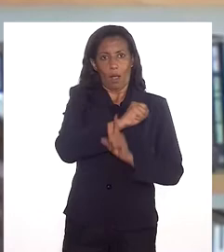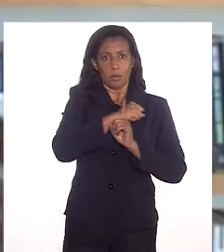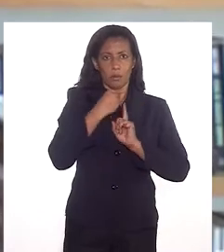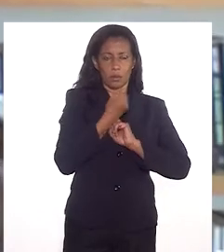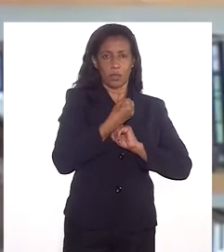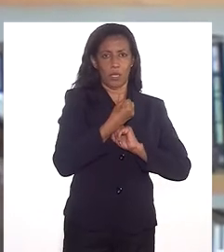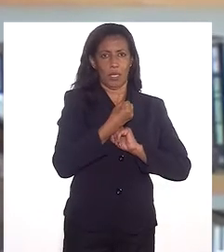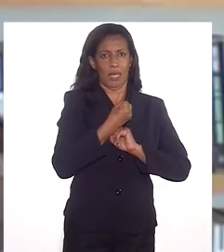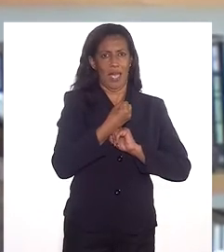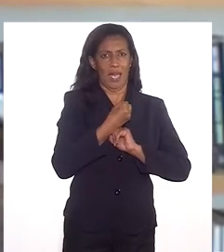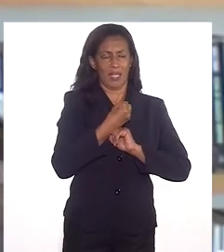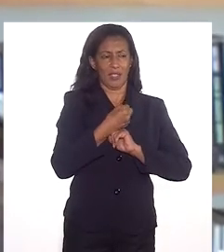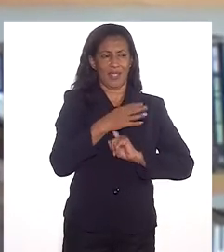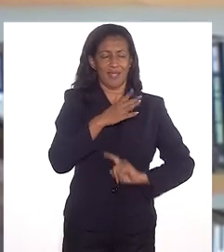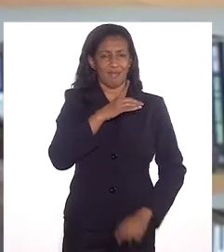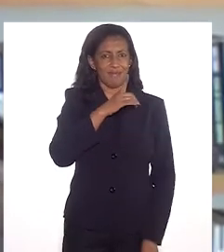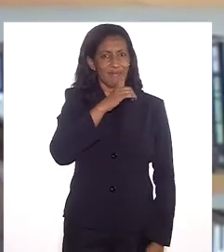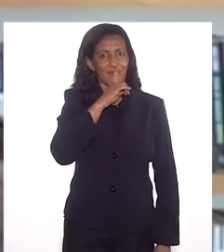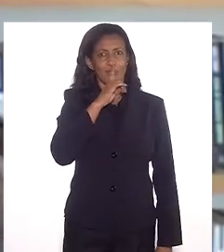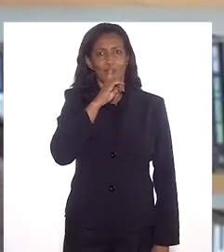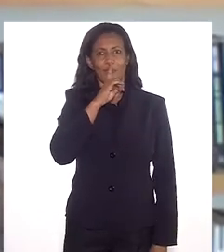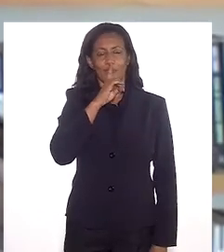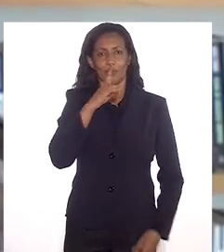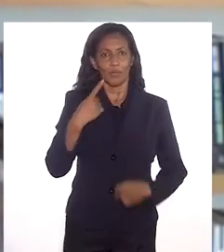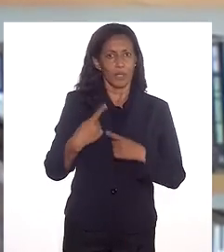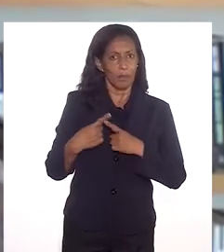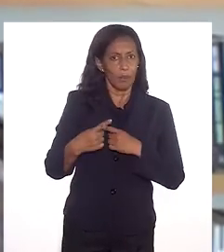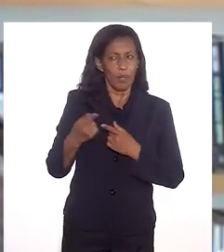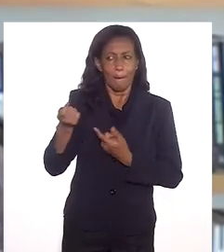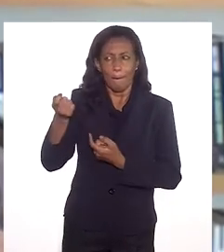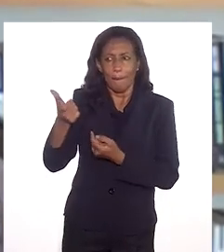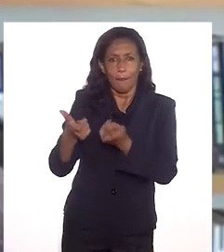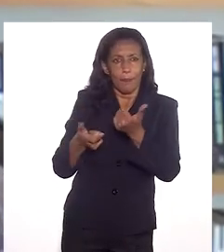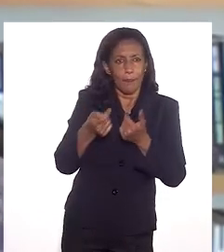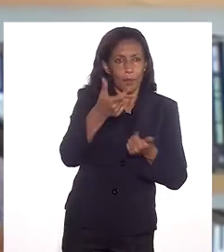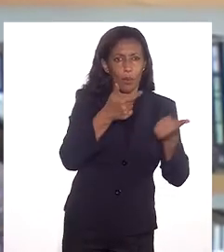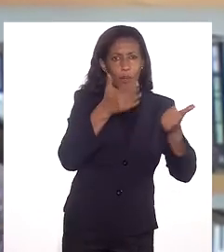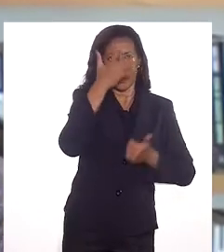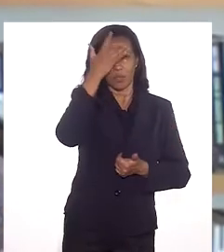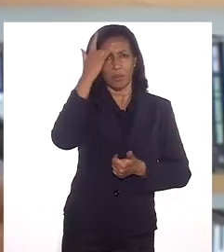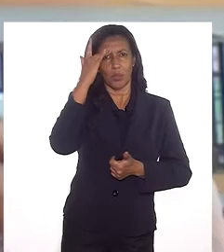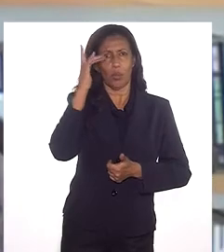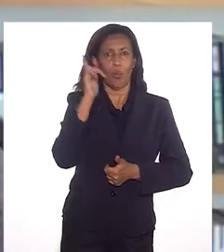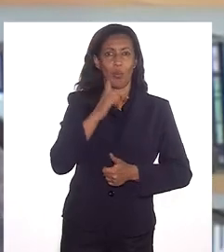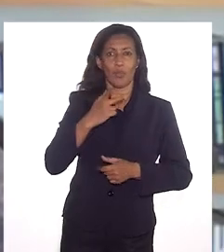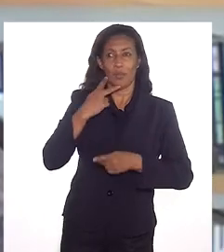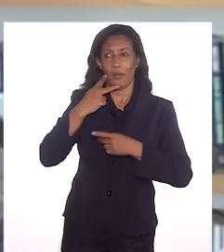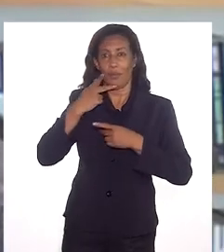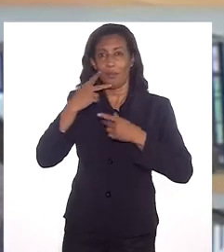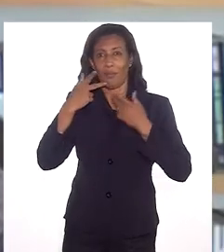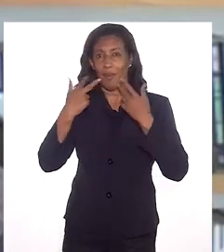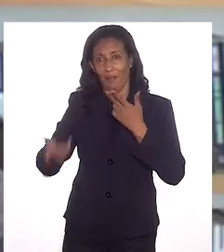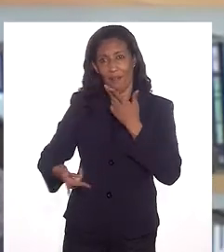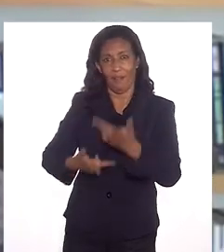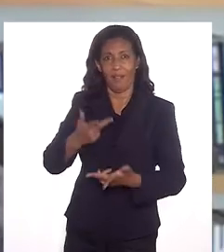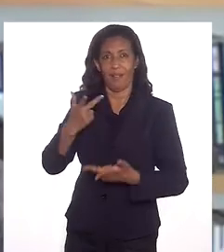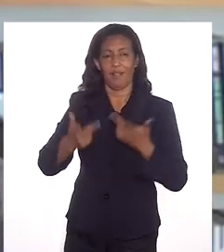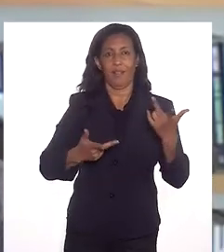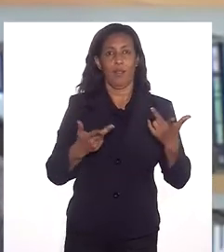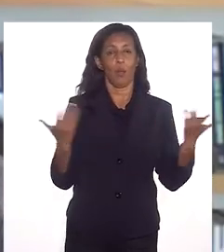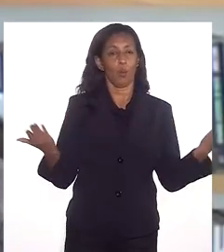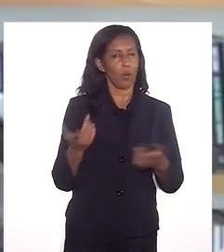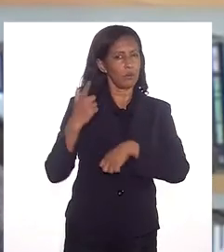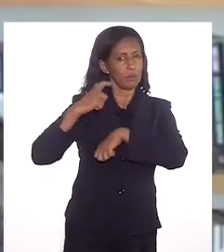sociedade não era mais ordeira, era mais silenciosa, porque poucas pessoas conseguiam dizer o que elas queriam.